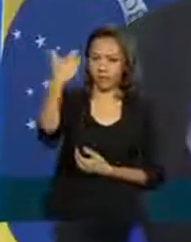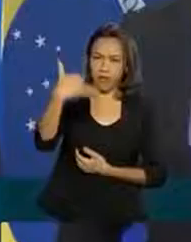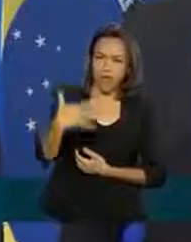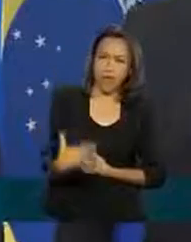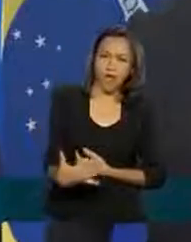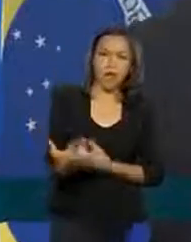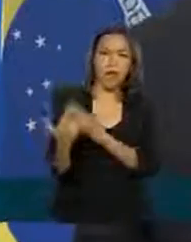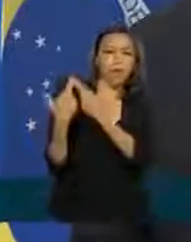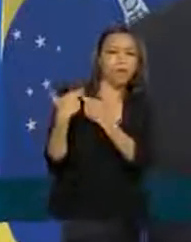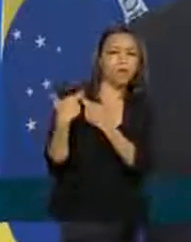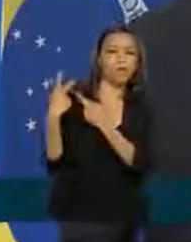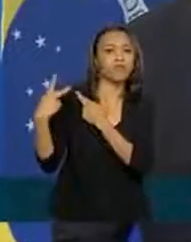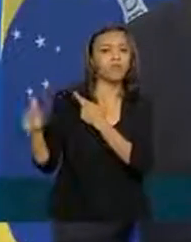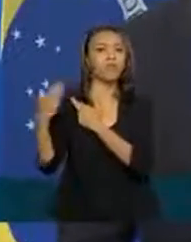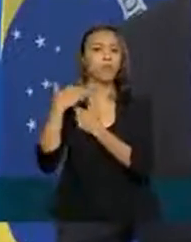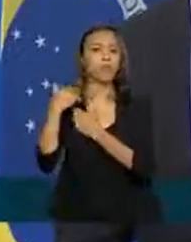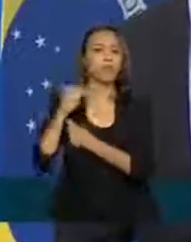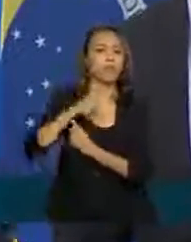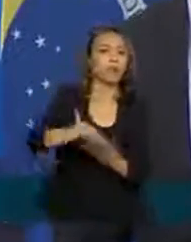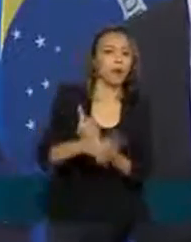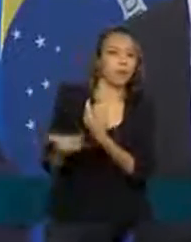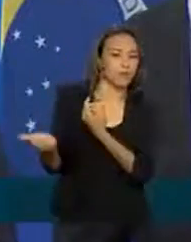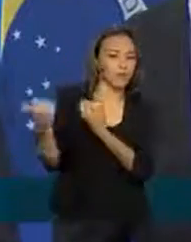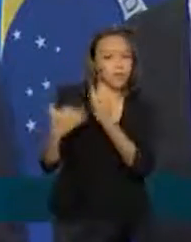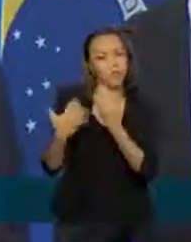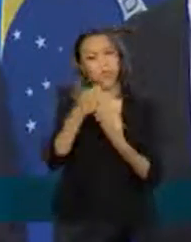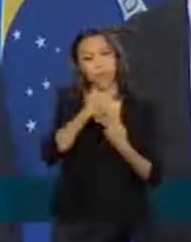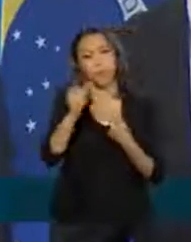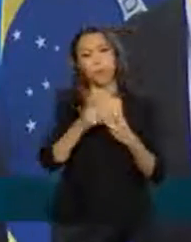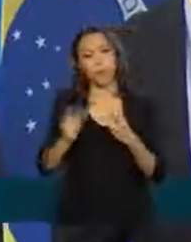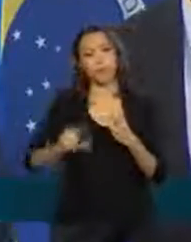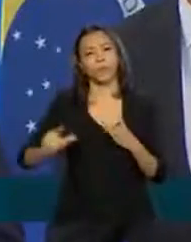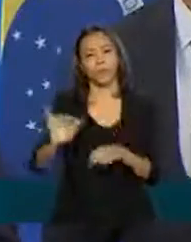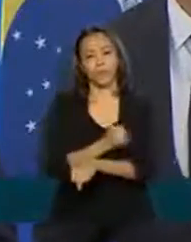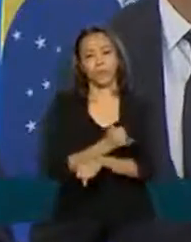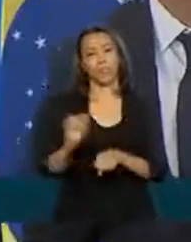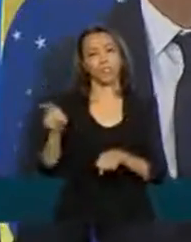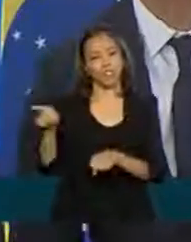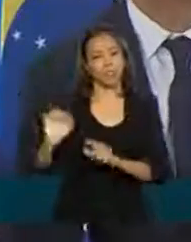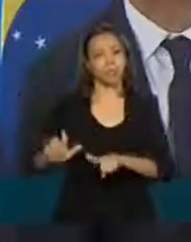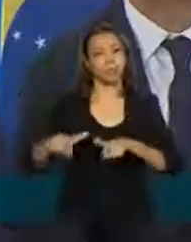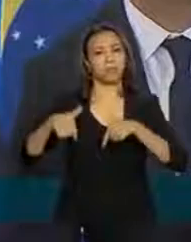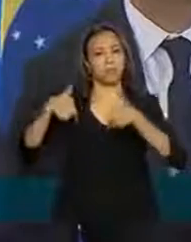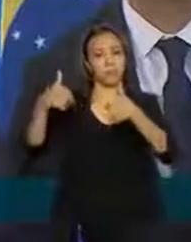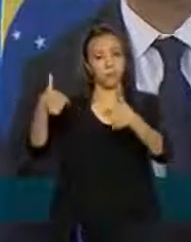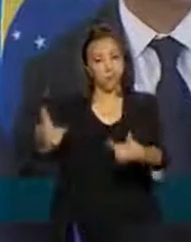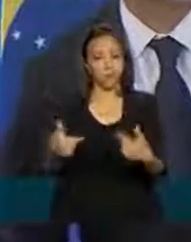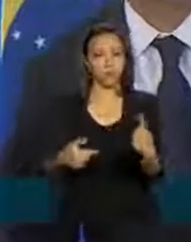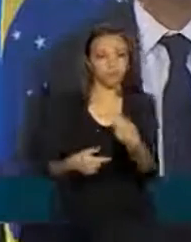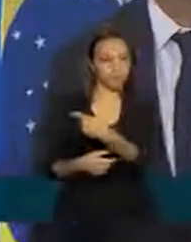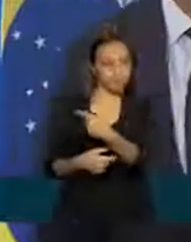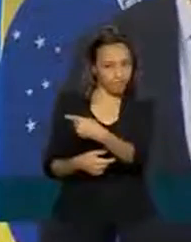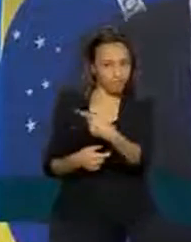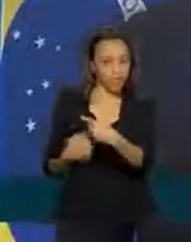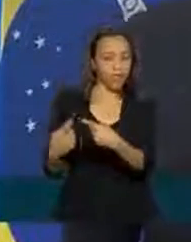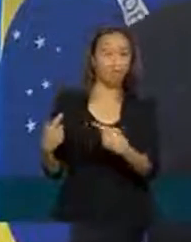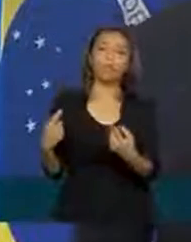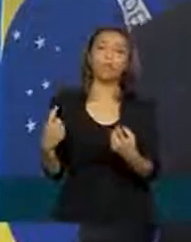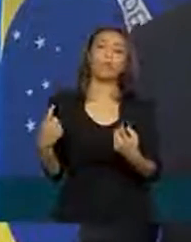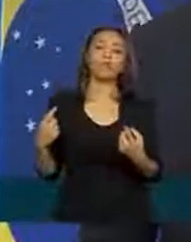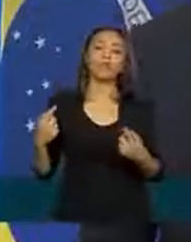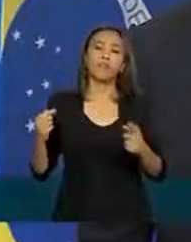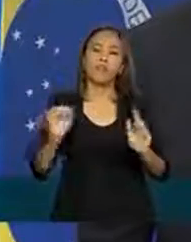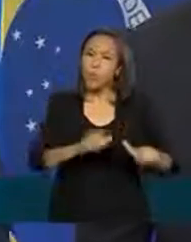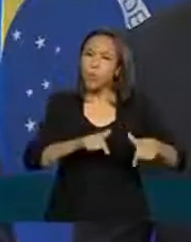ações do Banco Central bem como discorrerá sobre outras ações que o BNDES vem implementando na luta contra